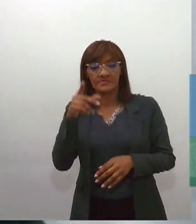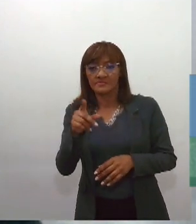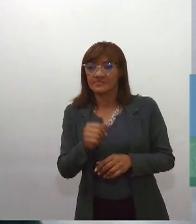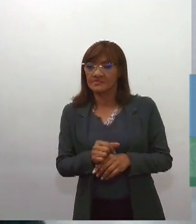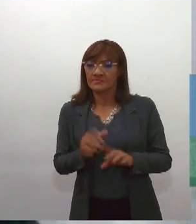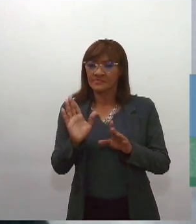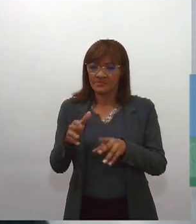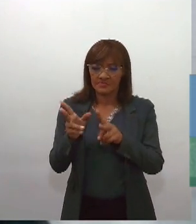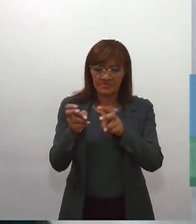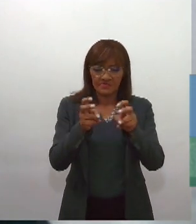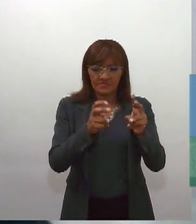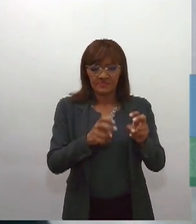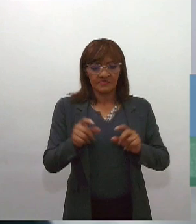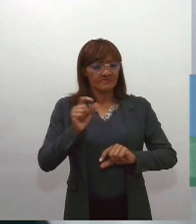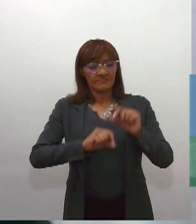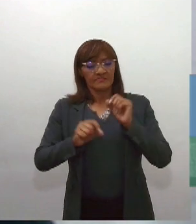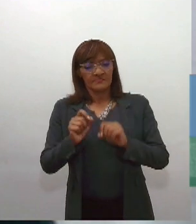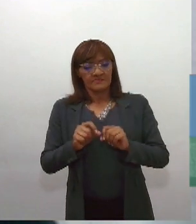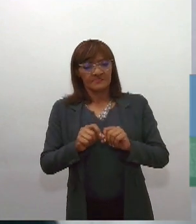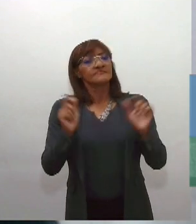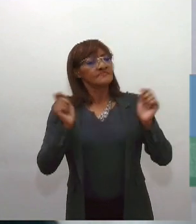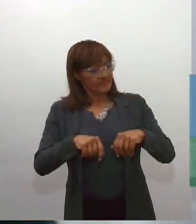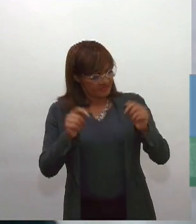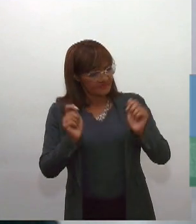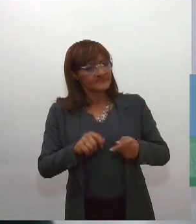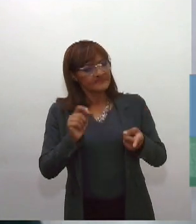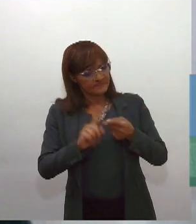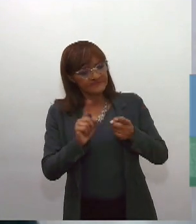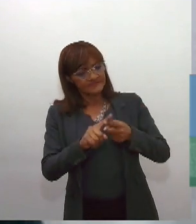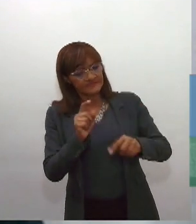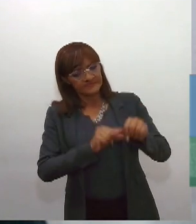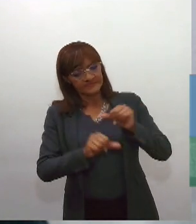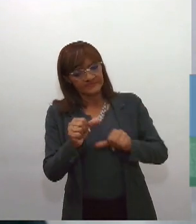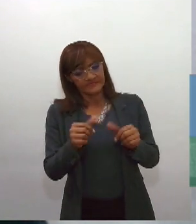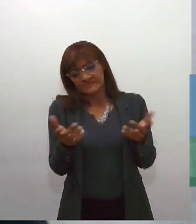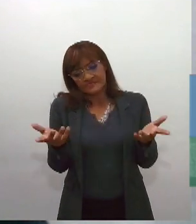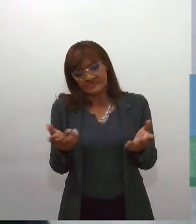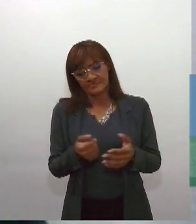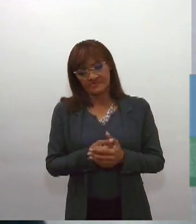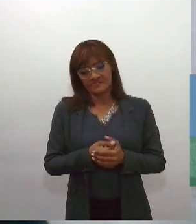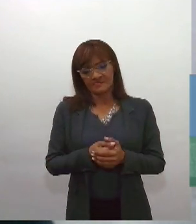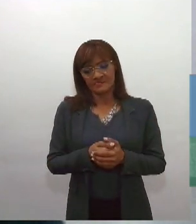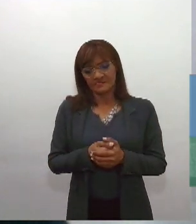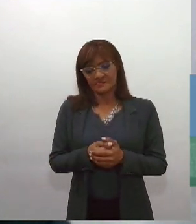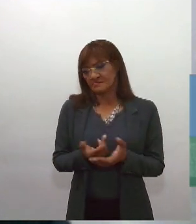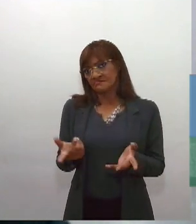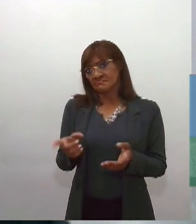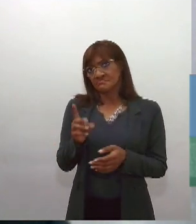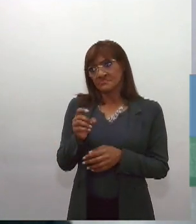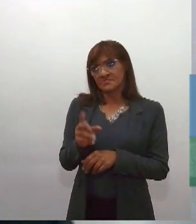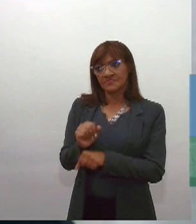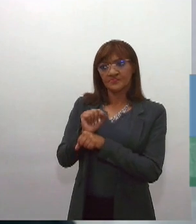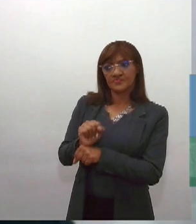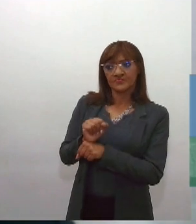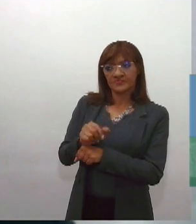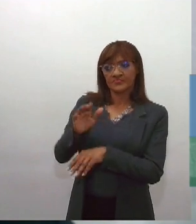porque a Câmara, ela pode alterar também, ela não fica presa ao que foi aprovado pelo